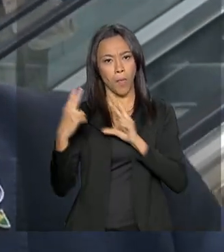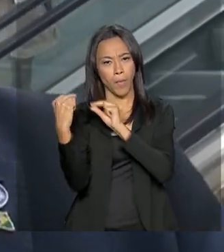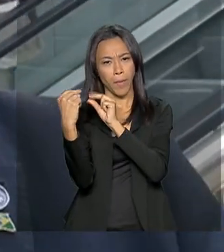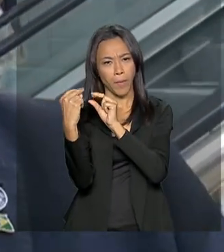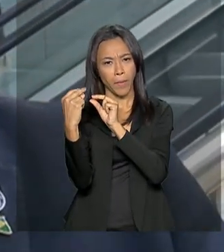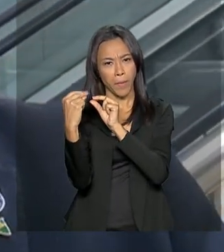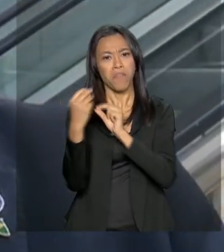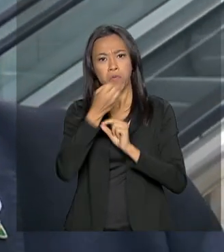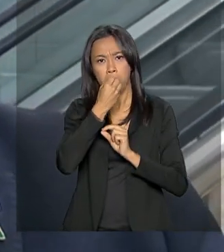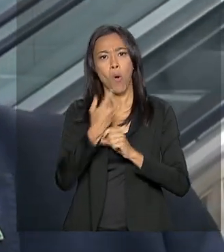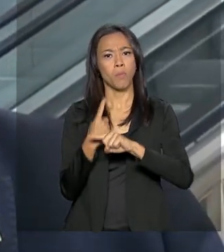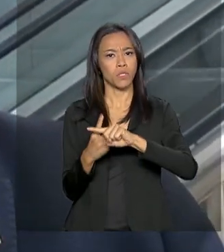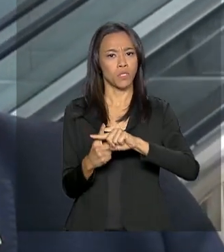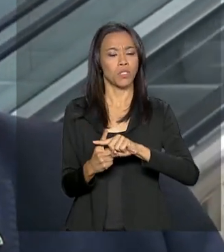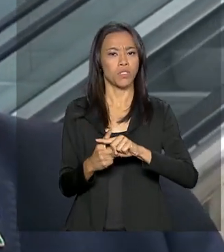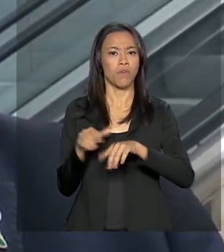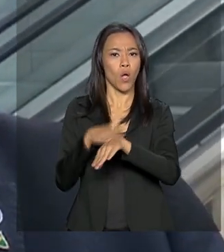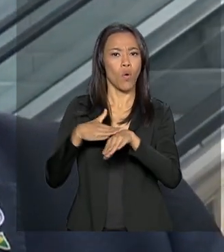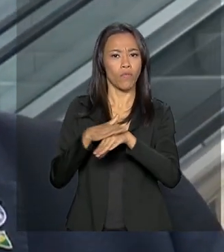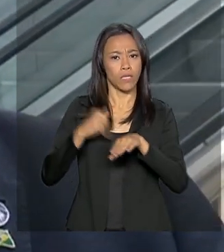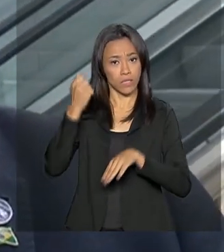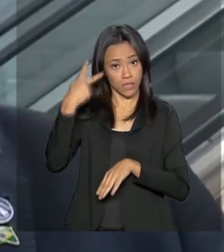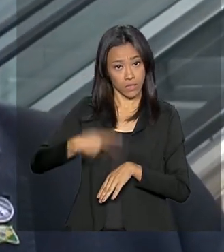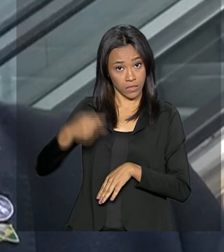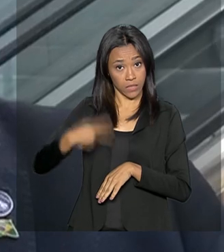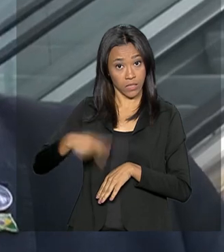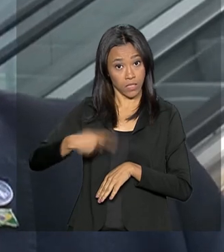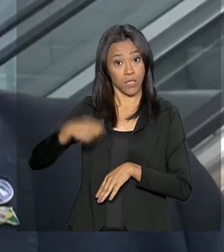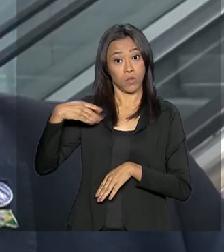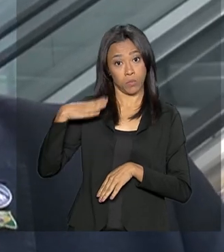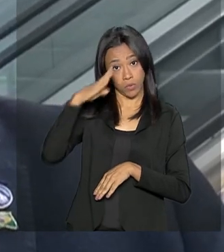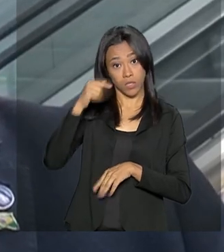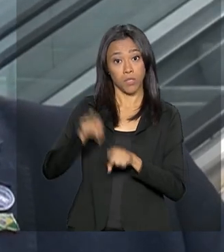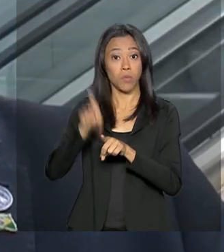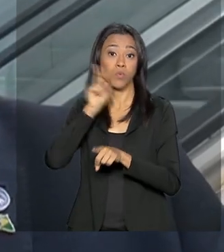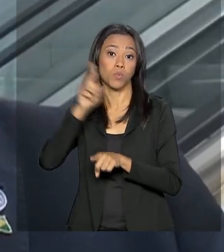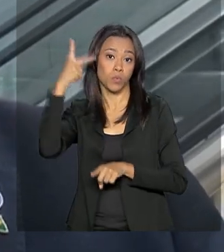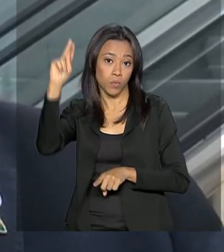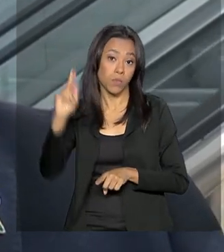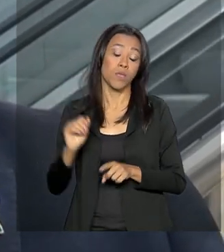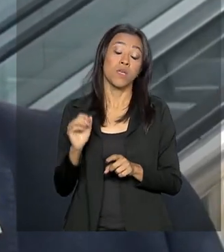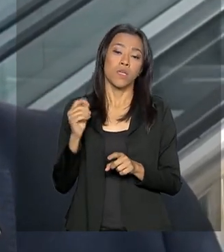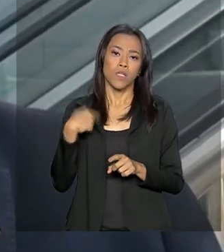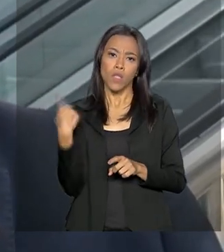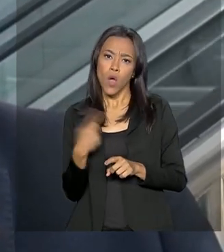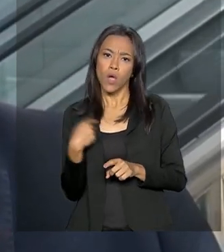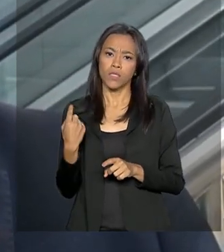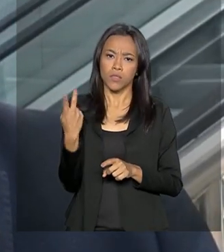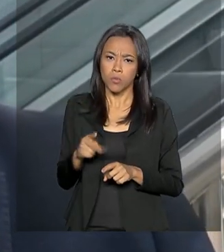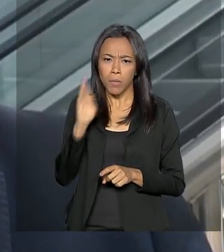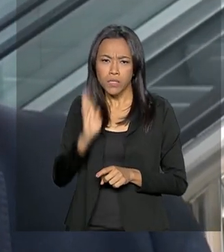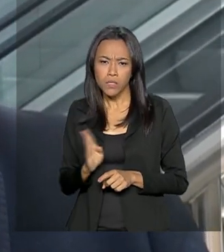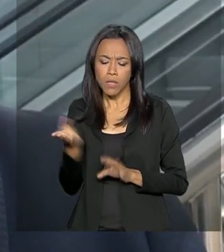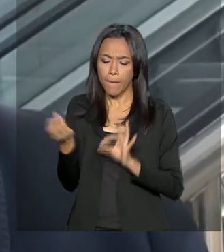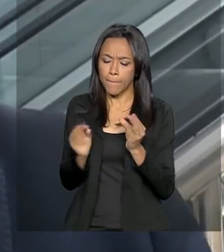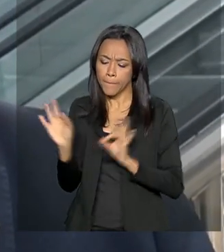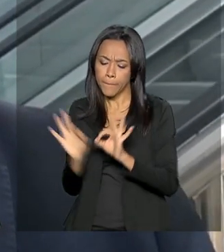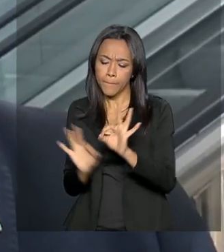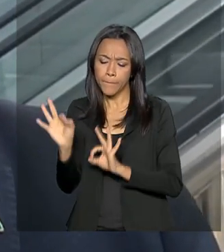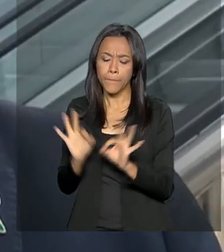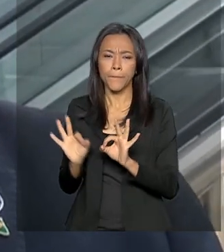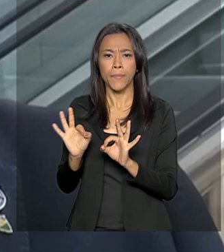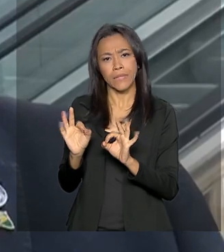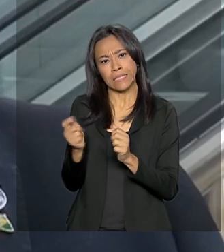extremamente positiva no sentido desse apoio para a entrada no Brasil. As nossas providências e a participação no Brasil já tem sido bastante